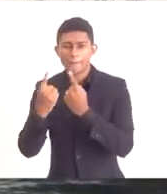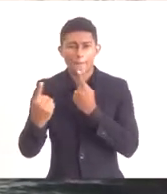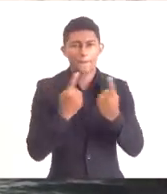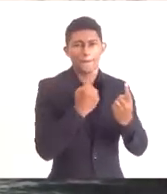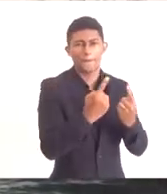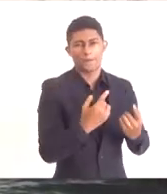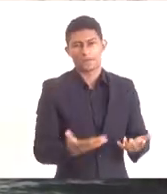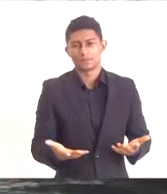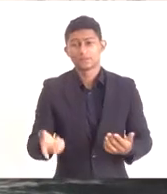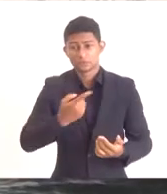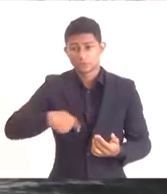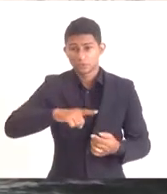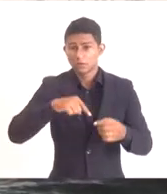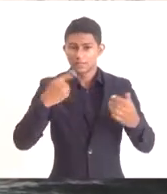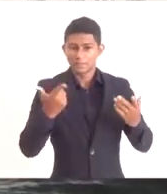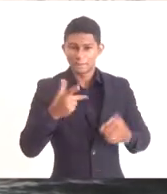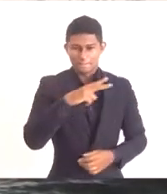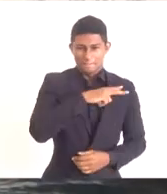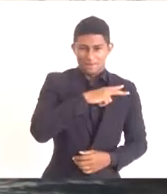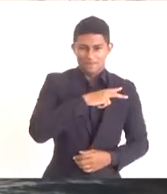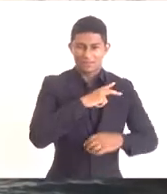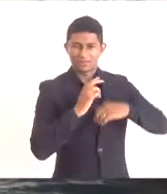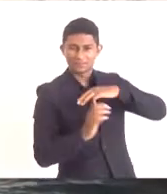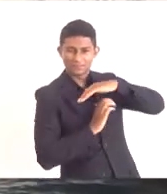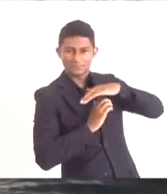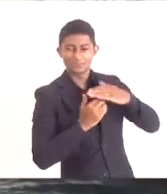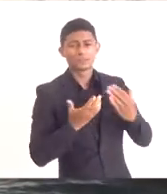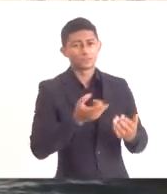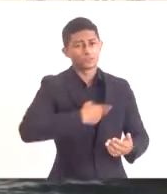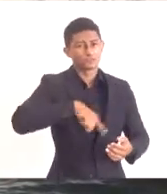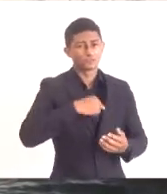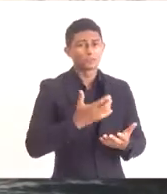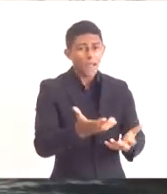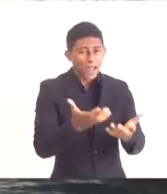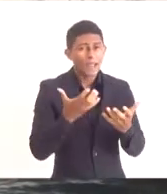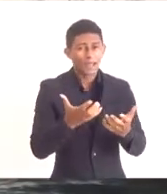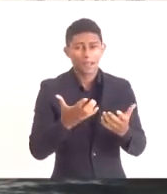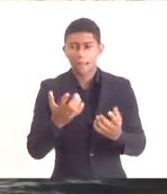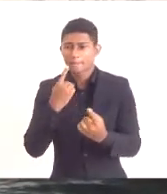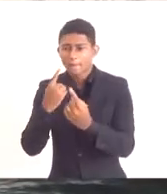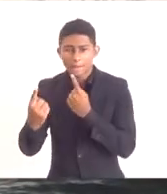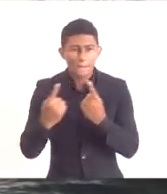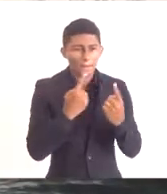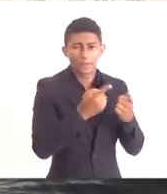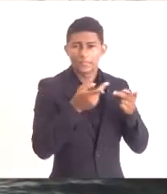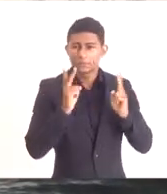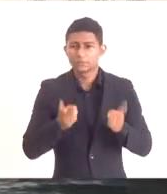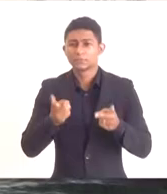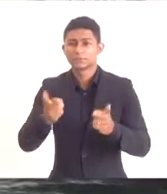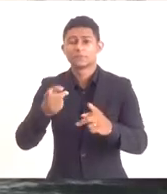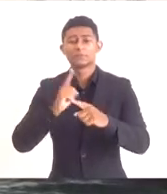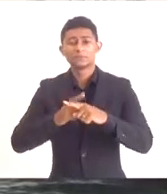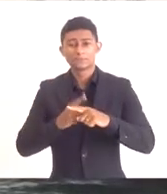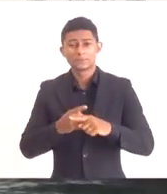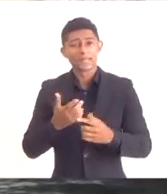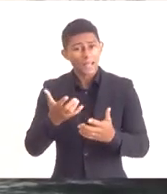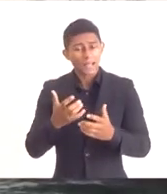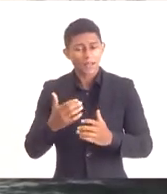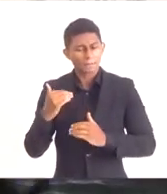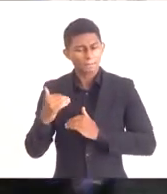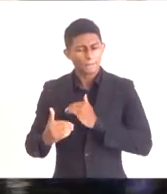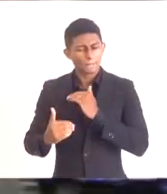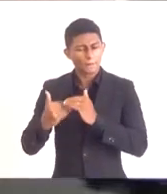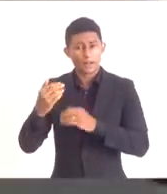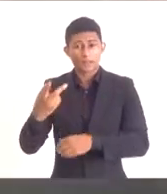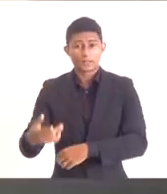Nós, da iniciativa privada, nós precisamos manter esse diálogo constante porque grandes avanços vêm acontecendo